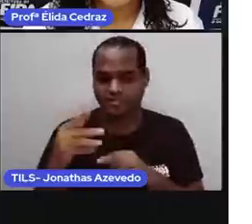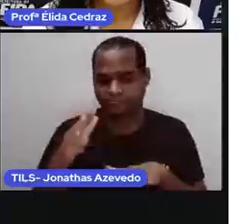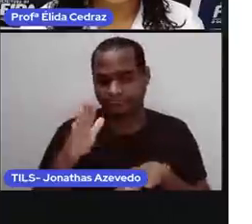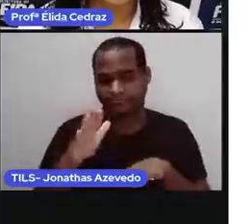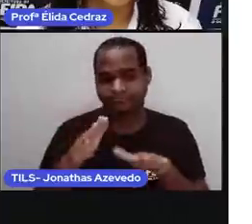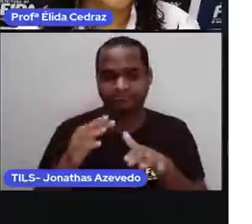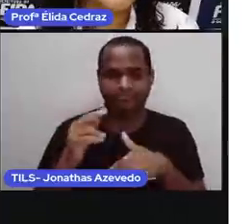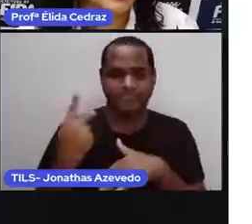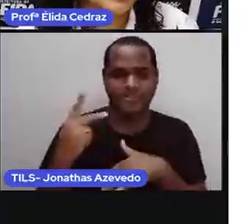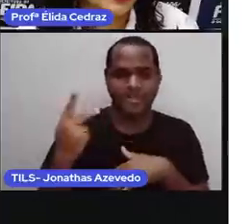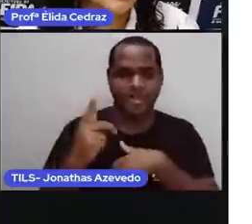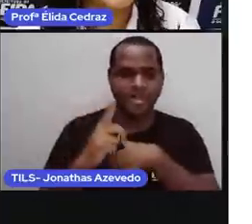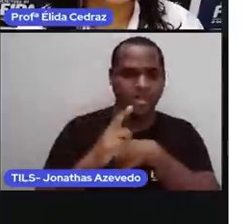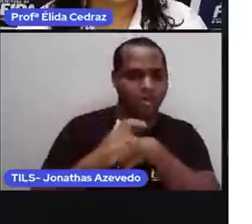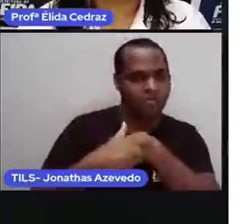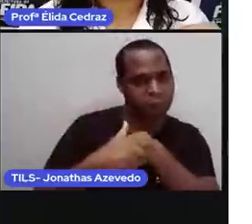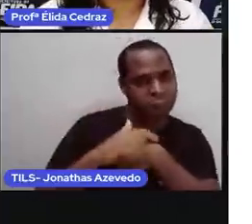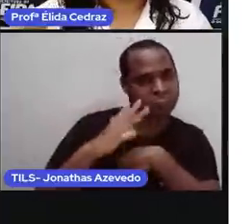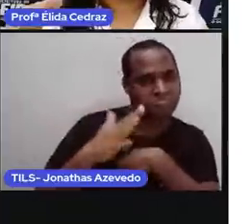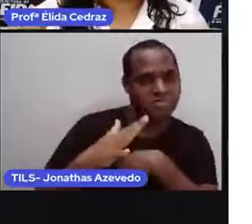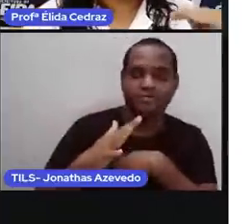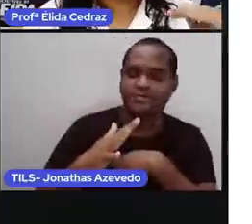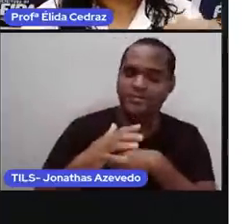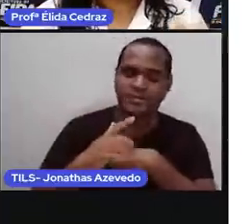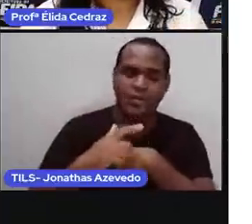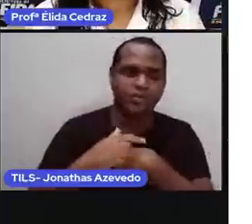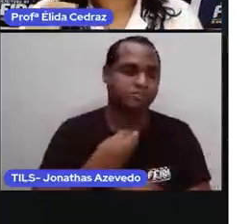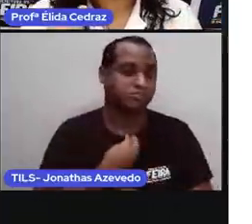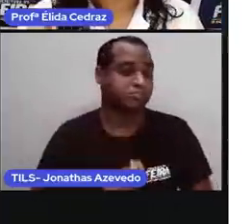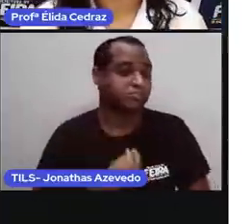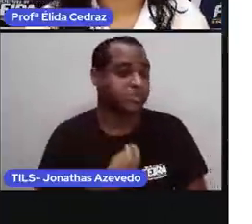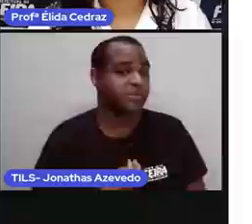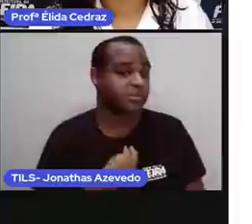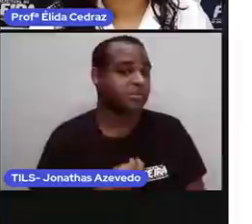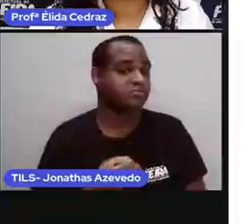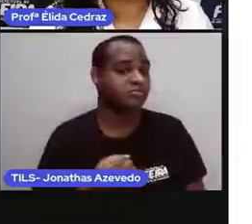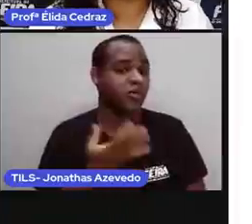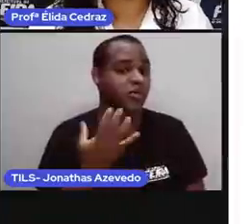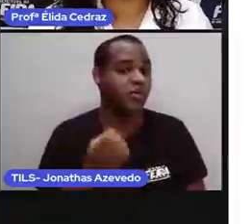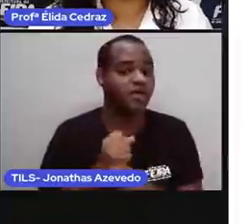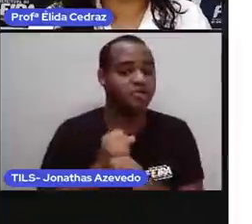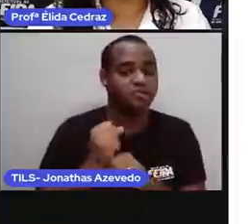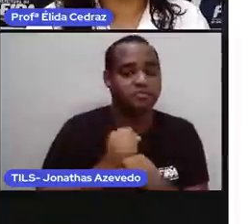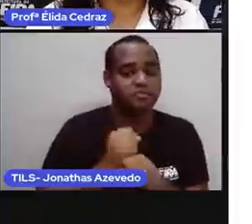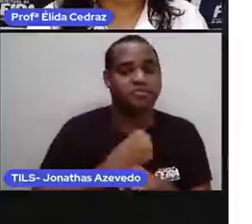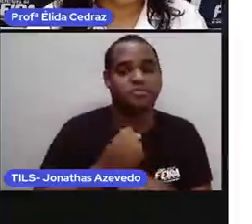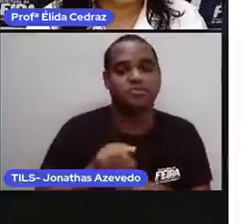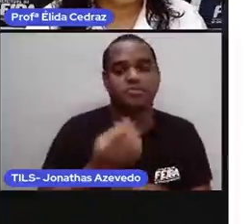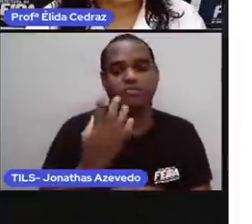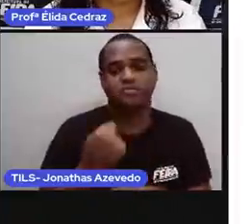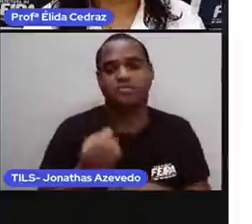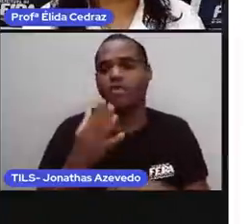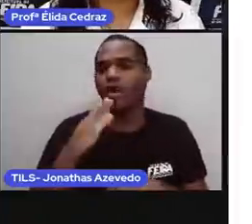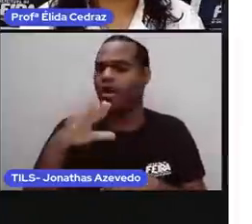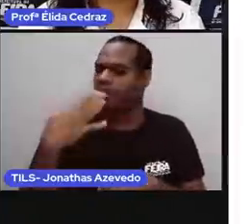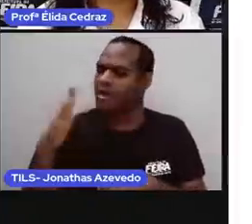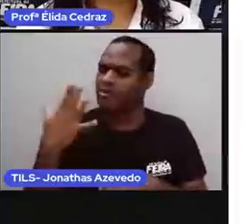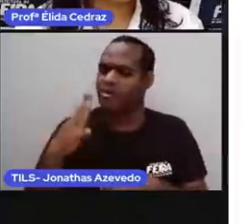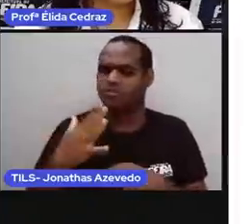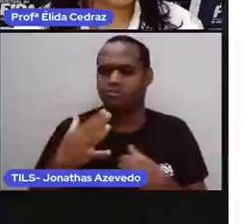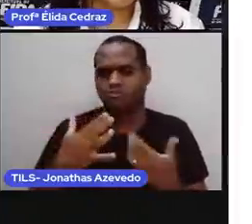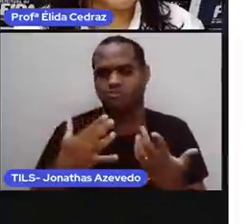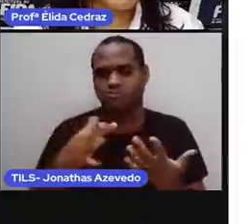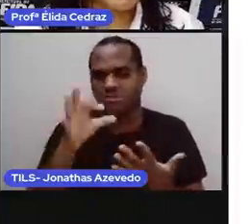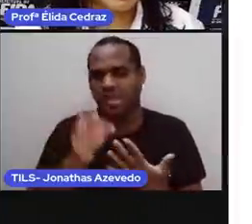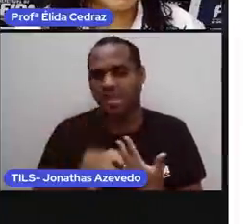Ou seja, não é uma certeza. É mais ou menos a idade que esses animais vivem. E